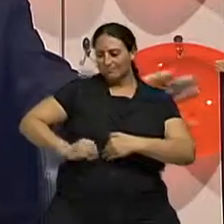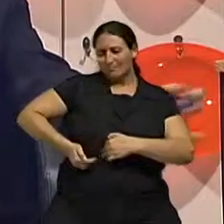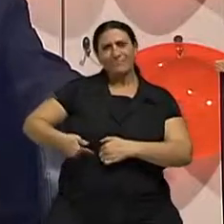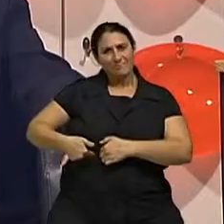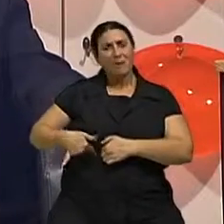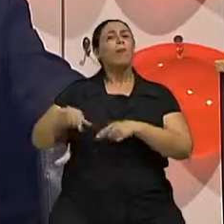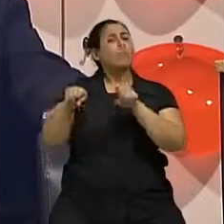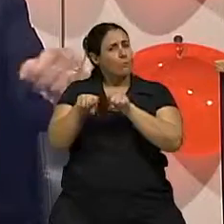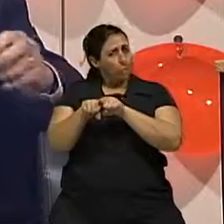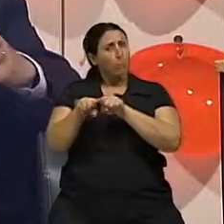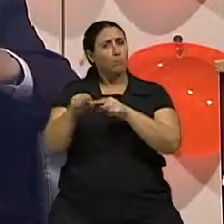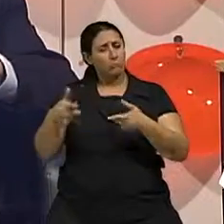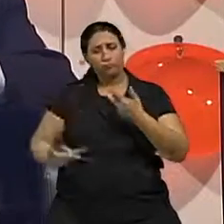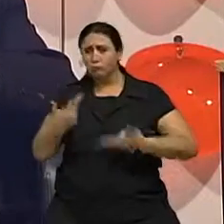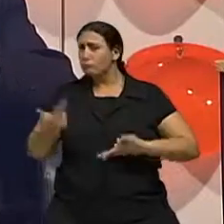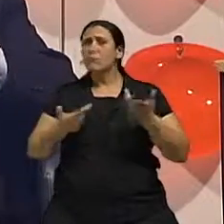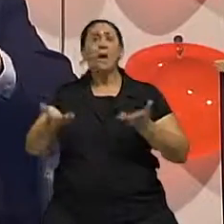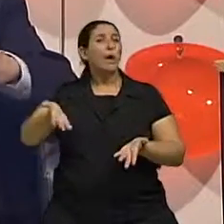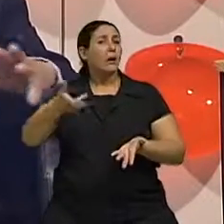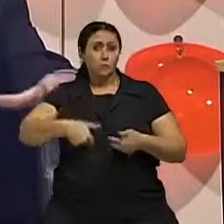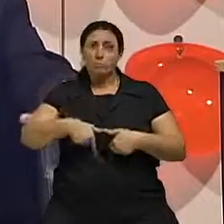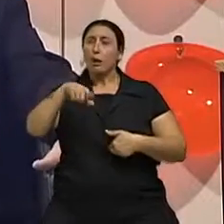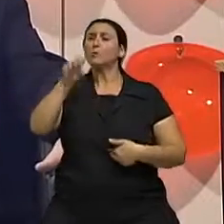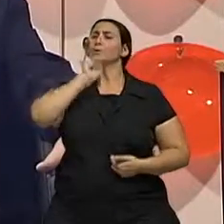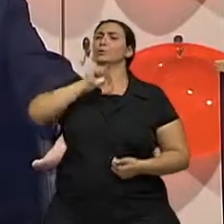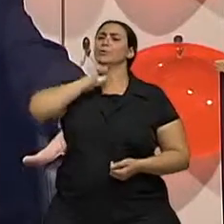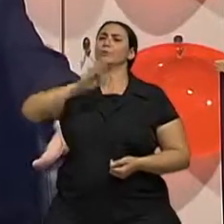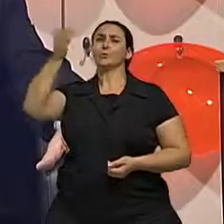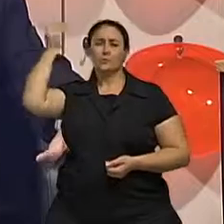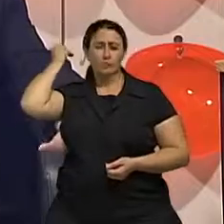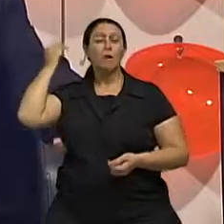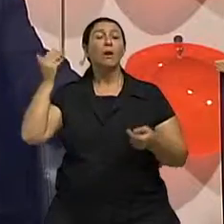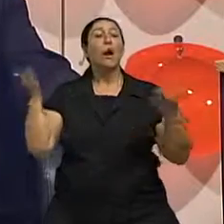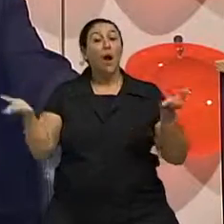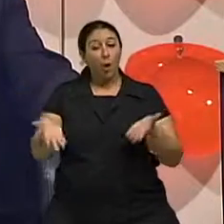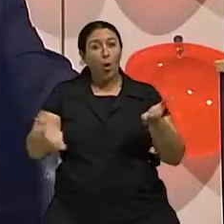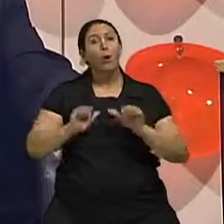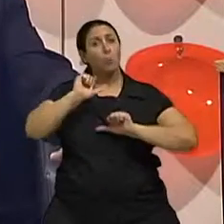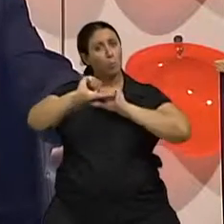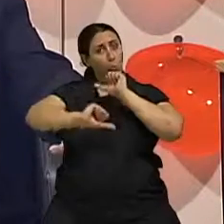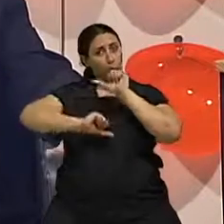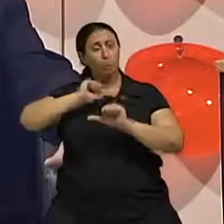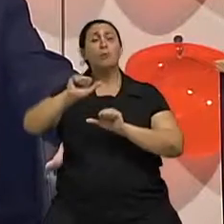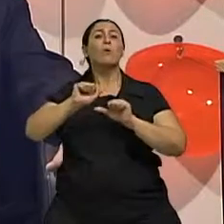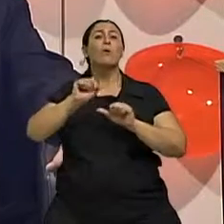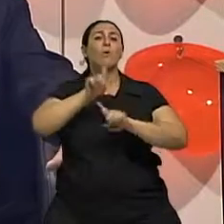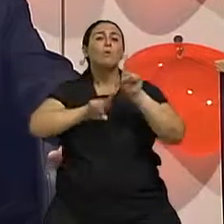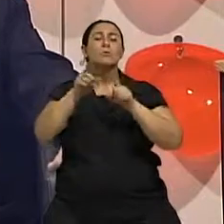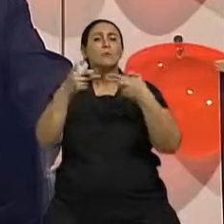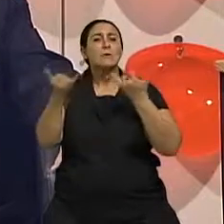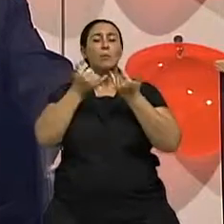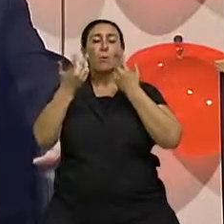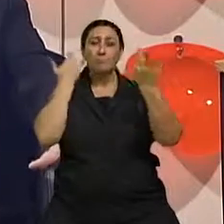incisão é mínima. É. Então hoje as coisas estão modificando um pouco. Então, as incisões na cirurgia